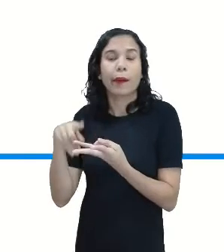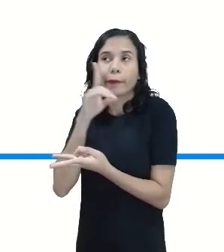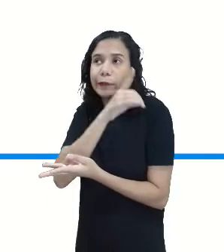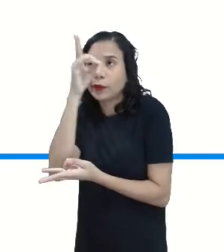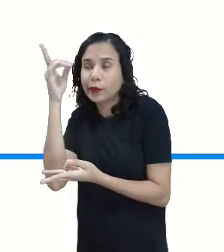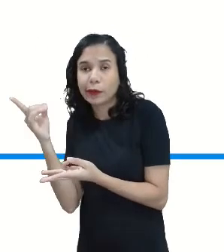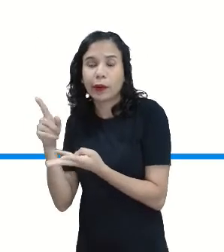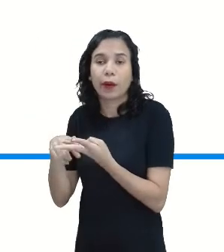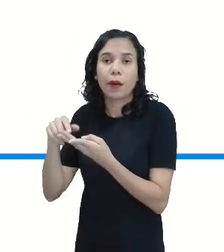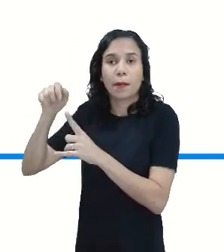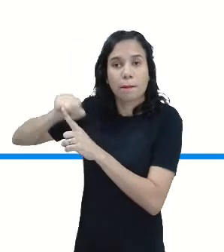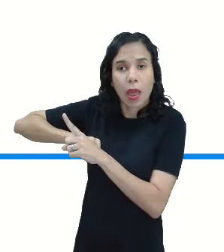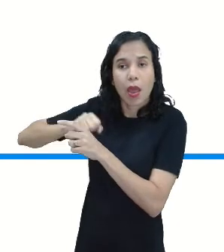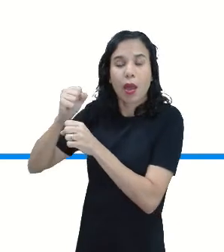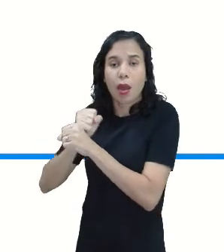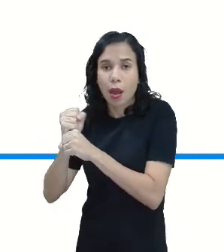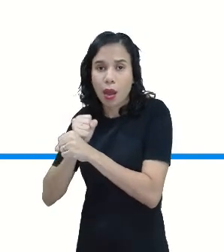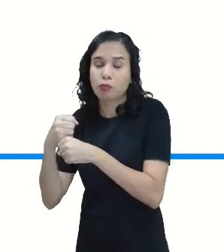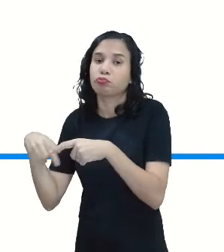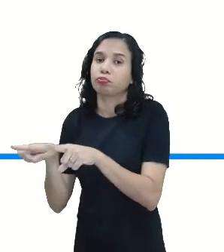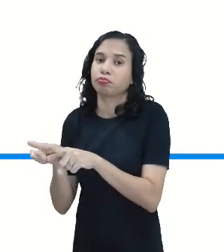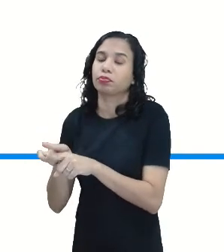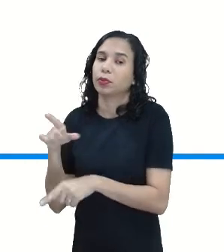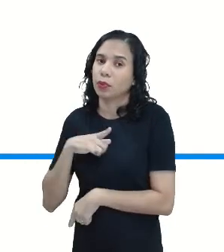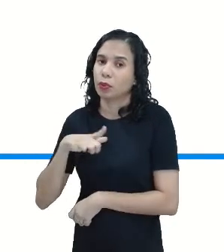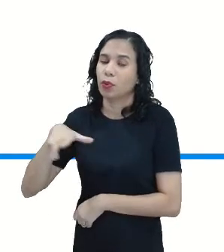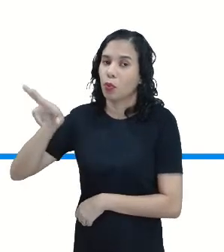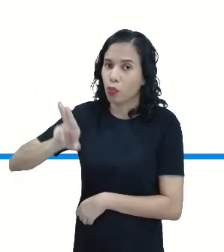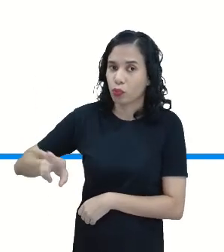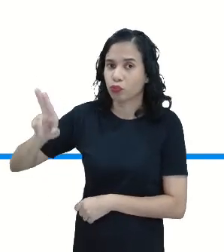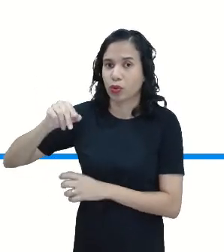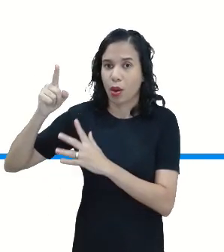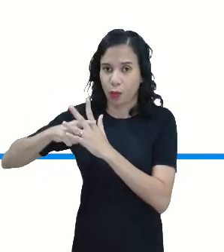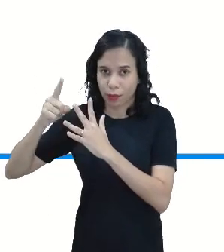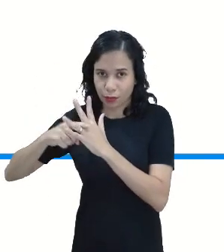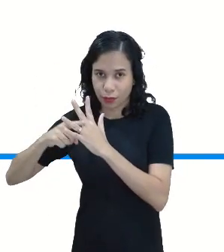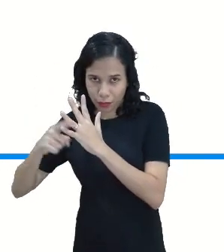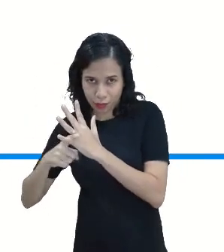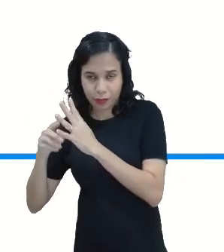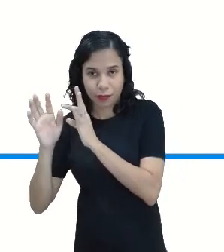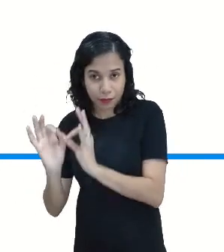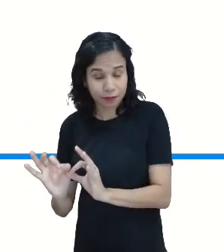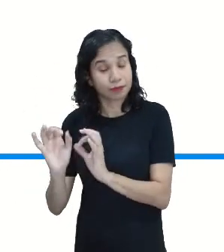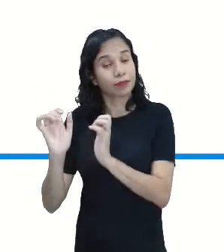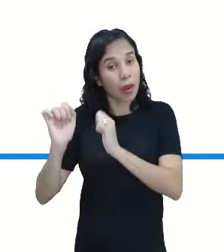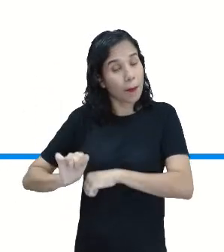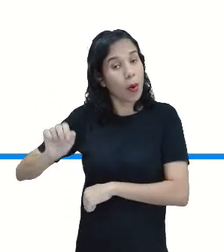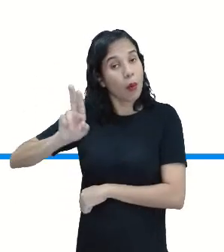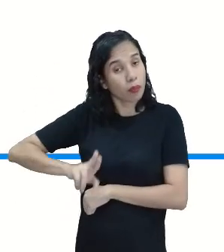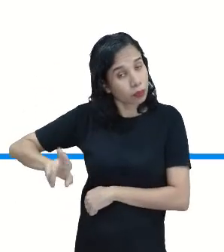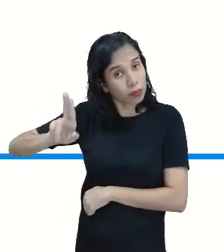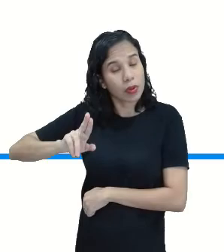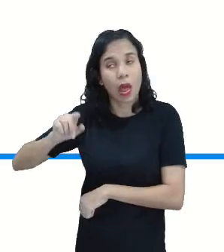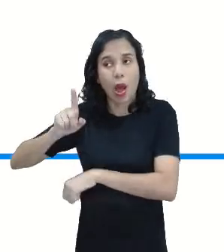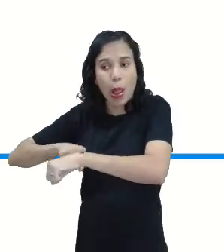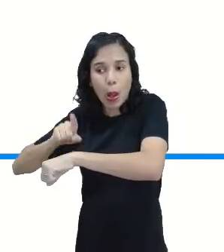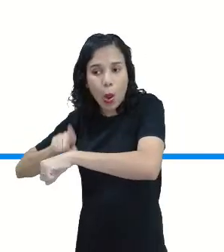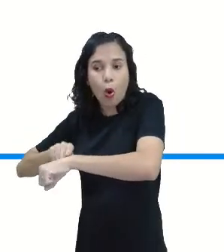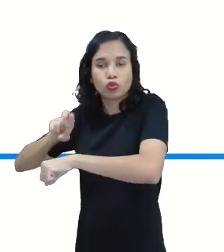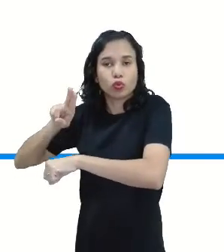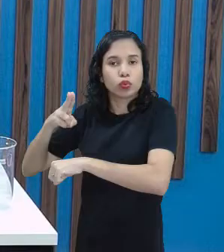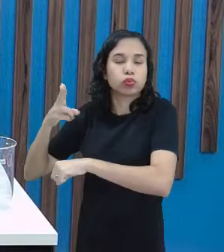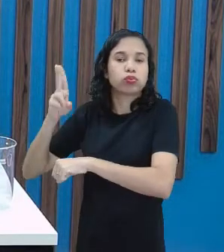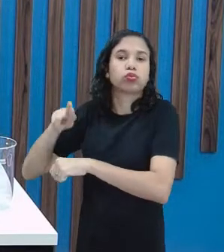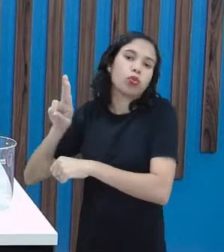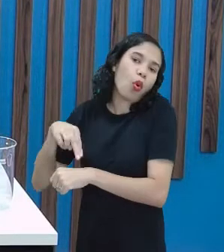dias, meses e ano. Aí, agora, utilizando o calendário, tá? Então, gente pode utilizar o relógio